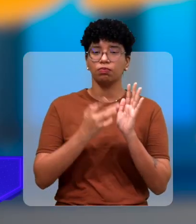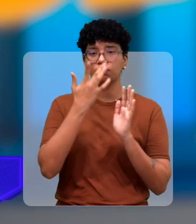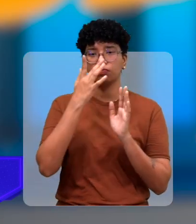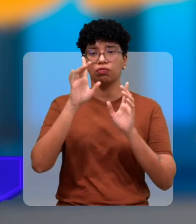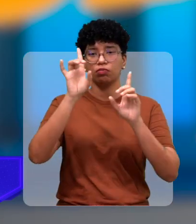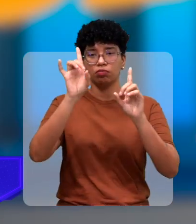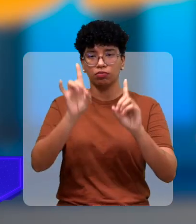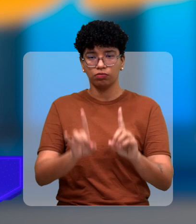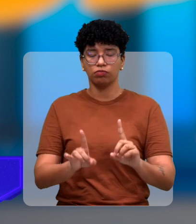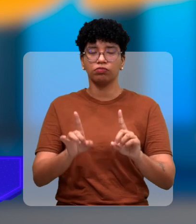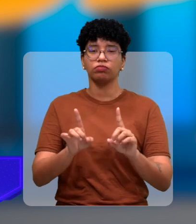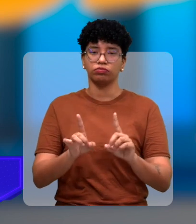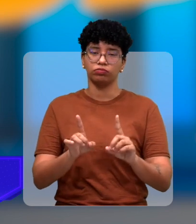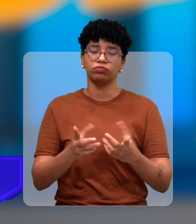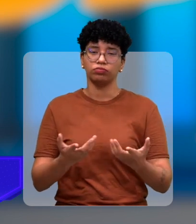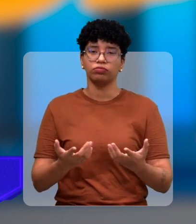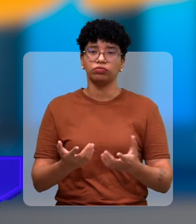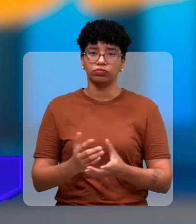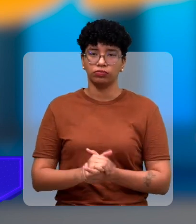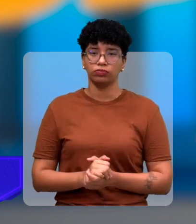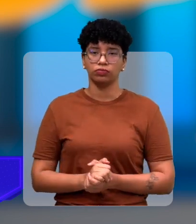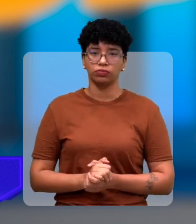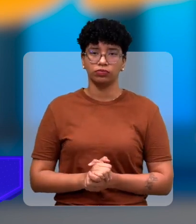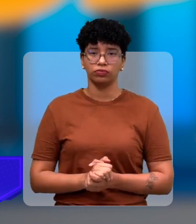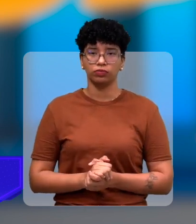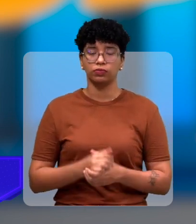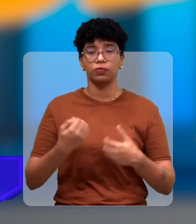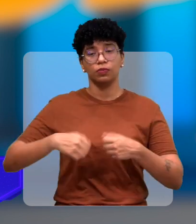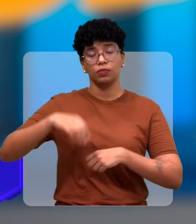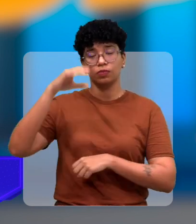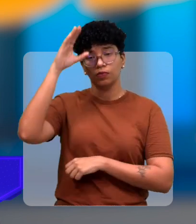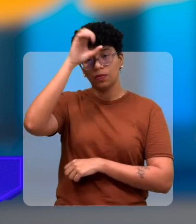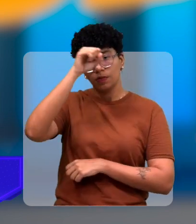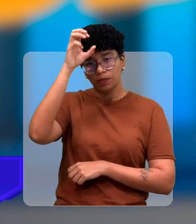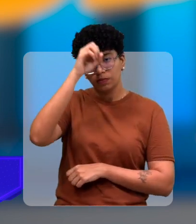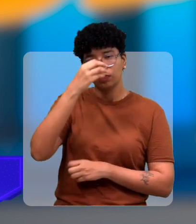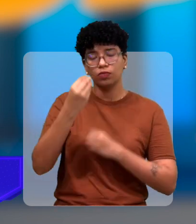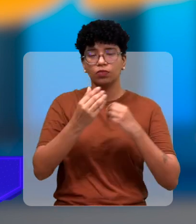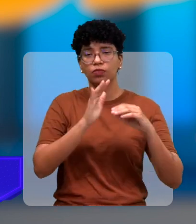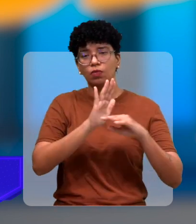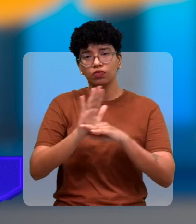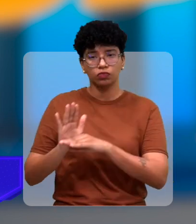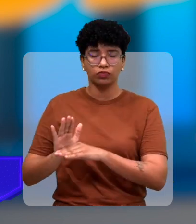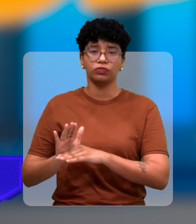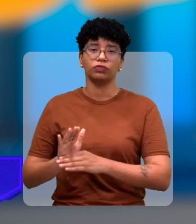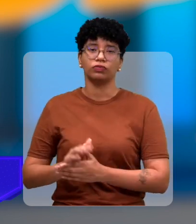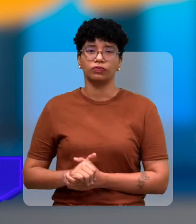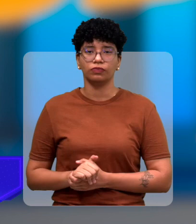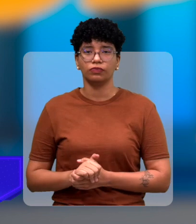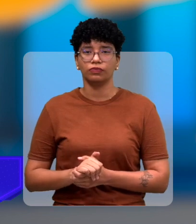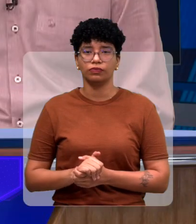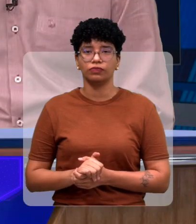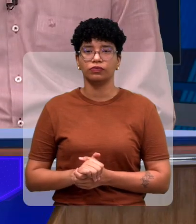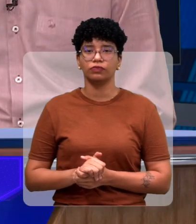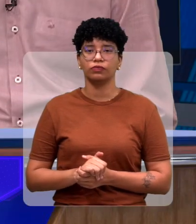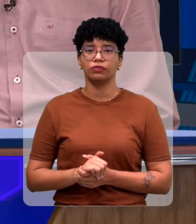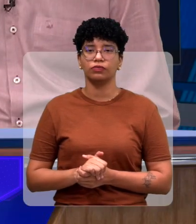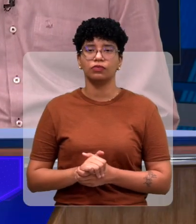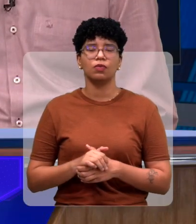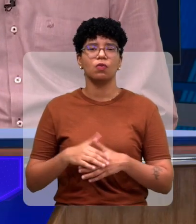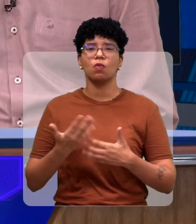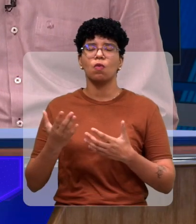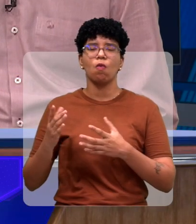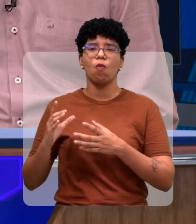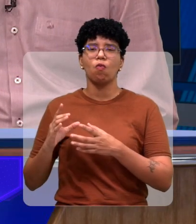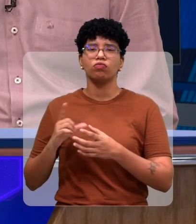o deficiente pegar, né? Aprender para quando ele for fazer as provas. E a